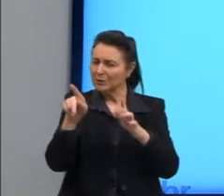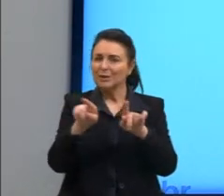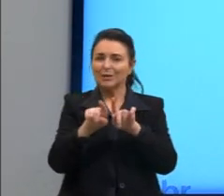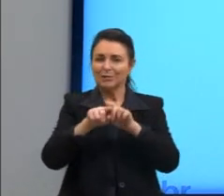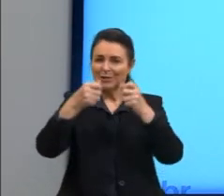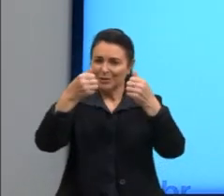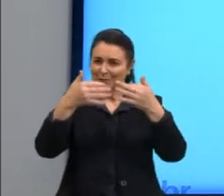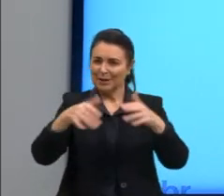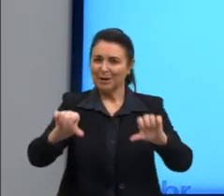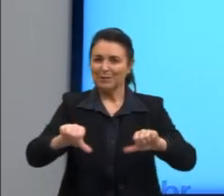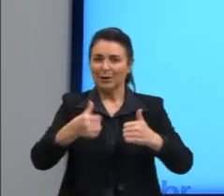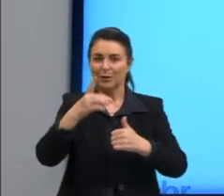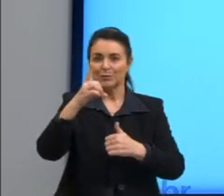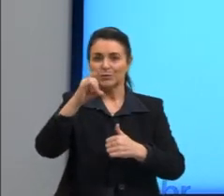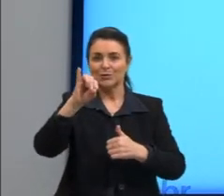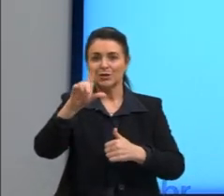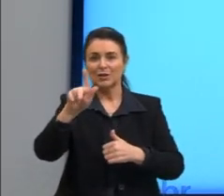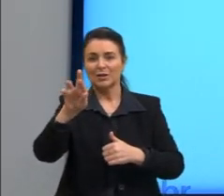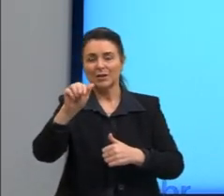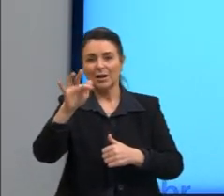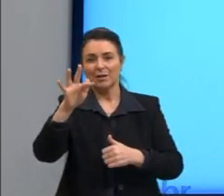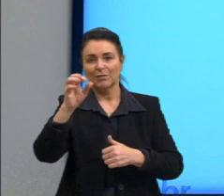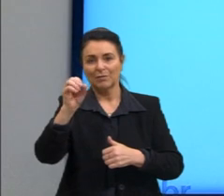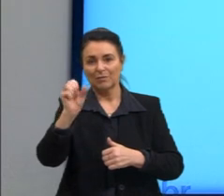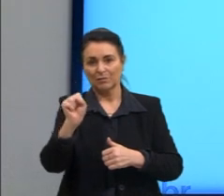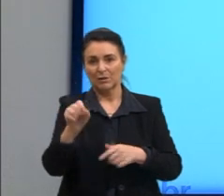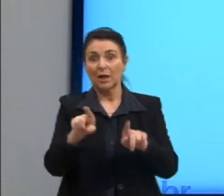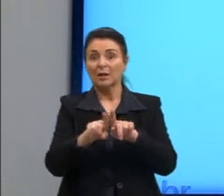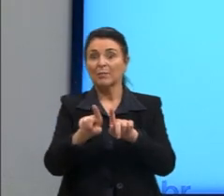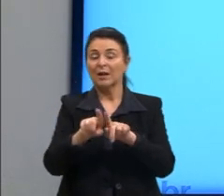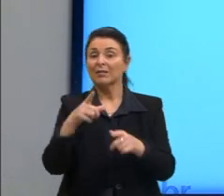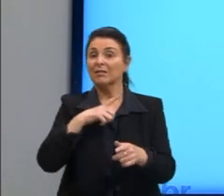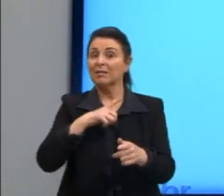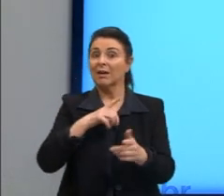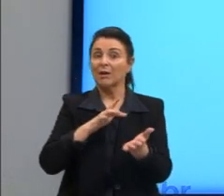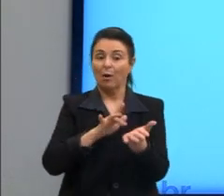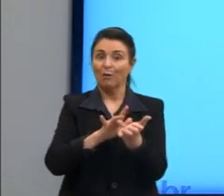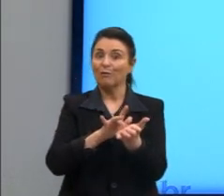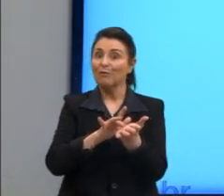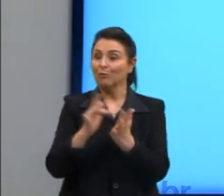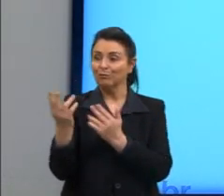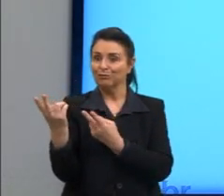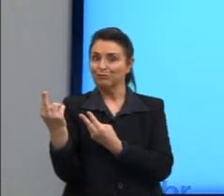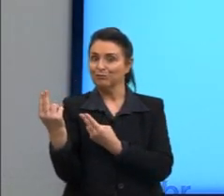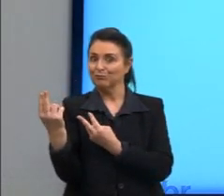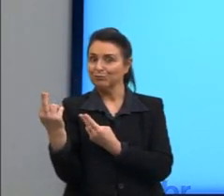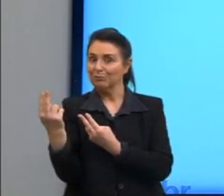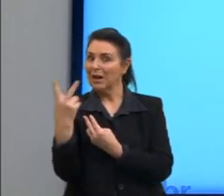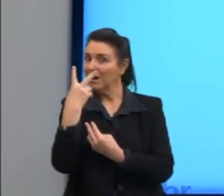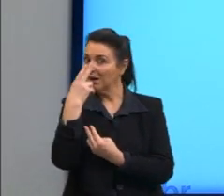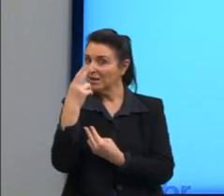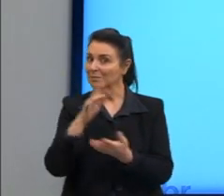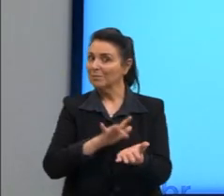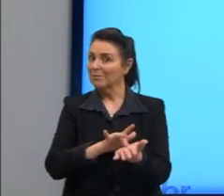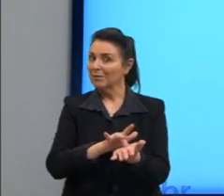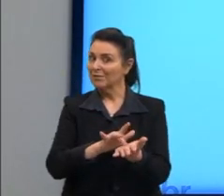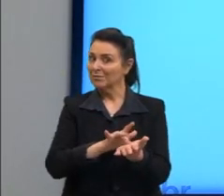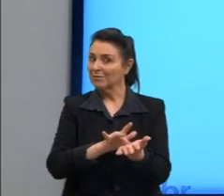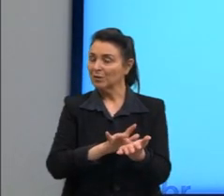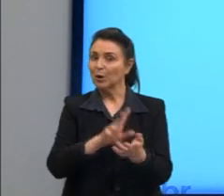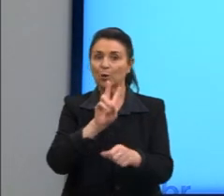quando trabalharmos com os falsos amigos. Daí nós vamos chamar a atenção novamente. Mas, por exemplo, Rê,